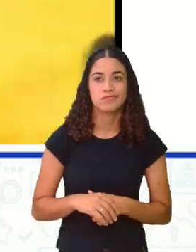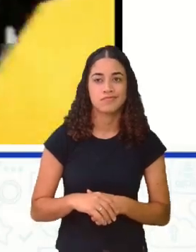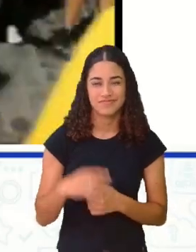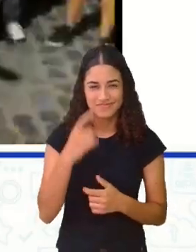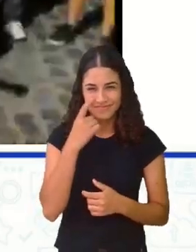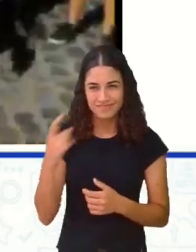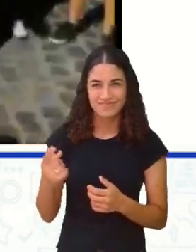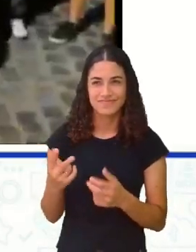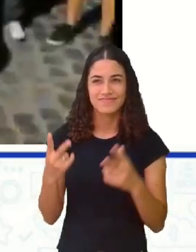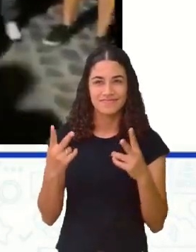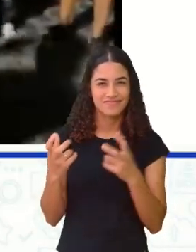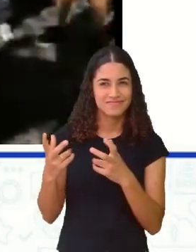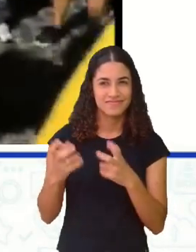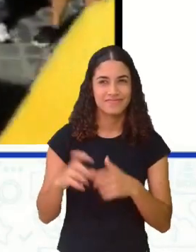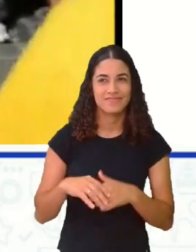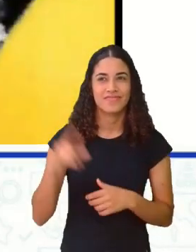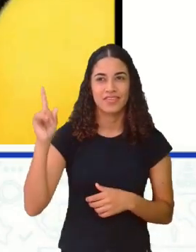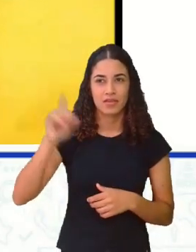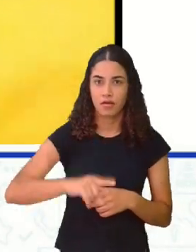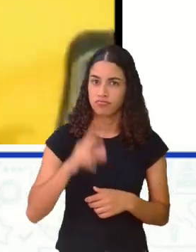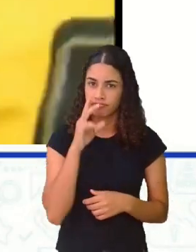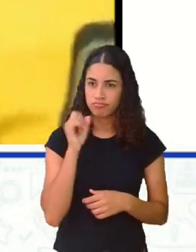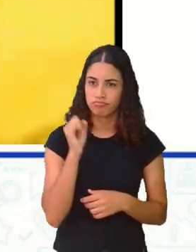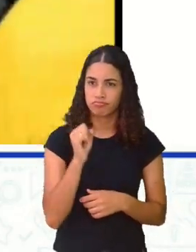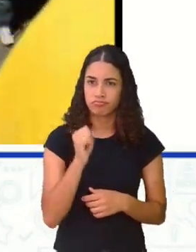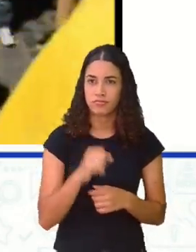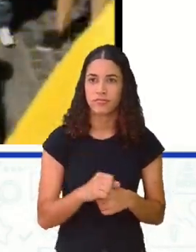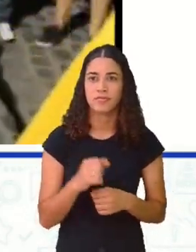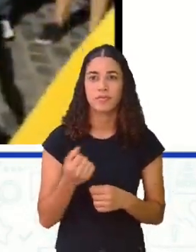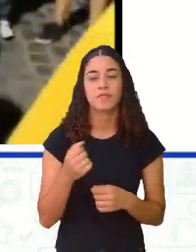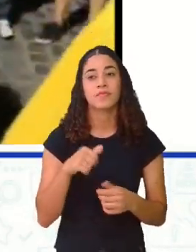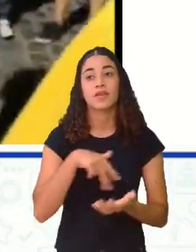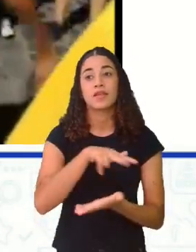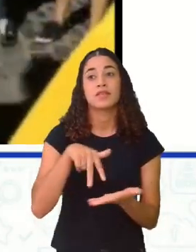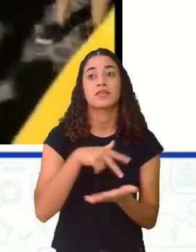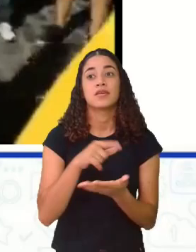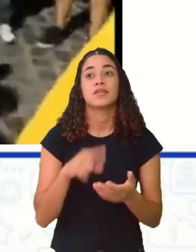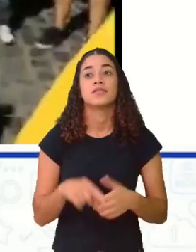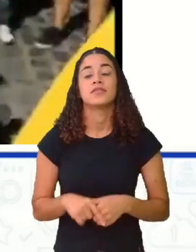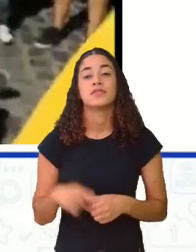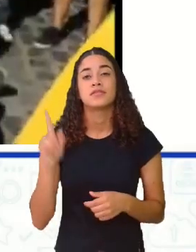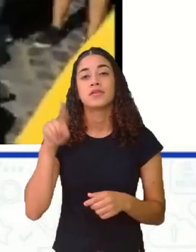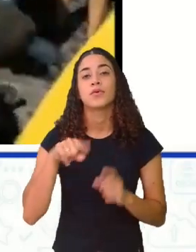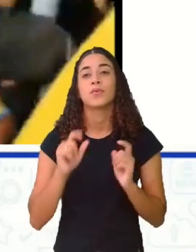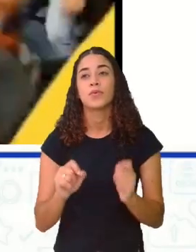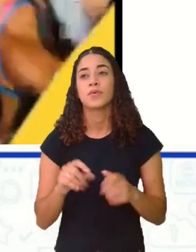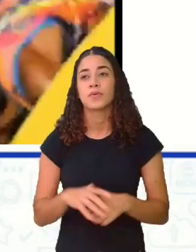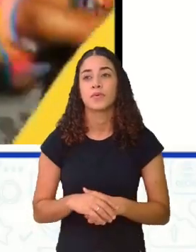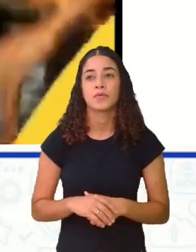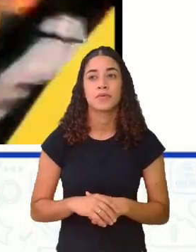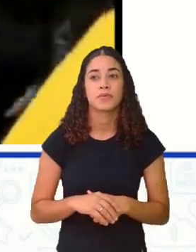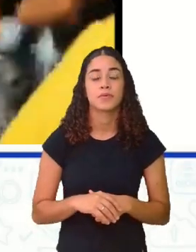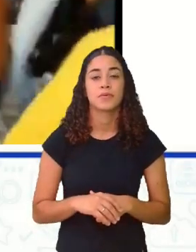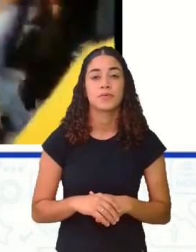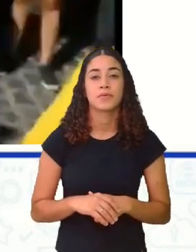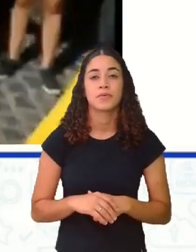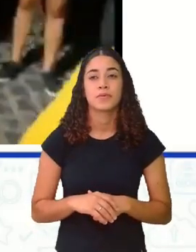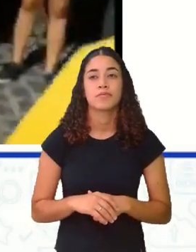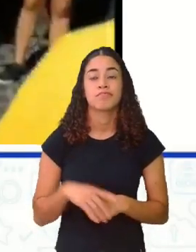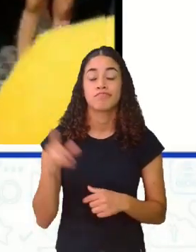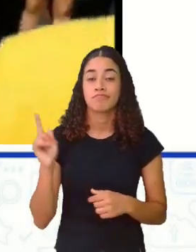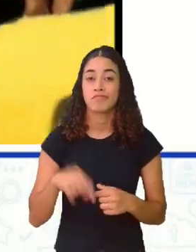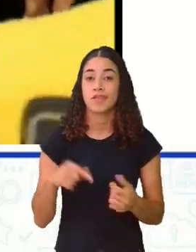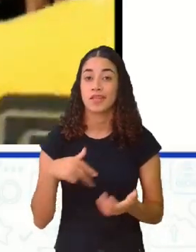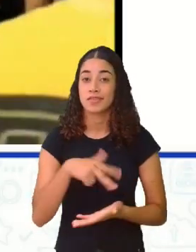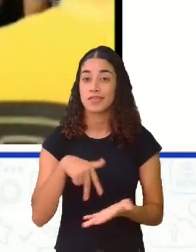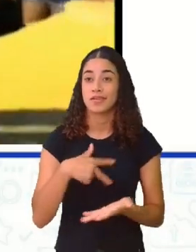vocês estão vendo aí que é bem forte. Essa dança, o cavalo marinho, ela é uma dança que